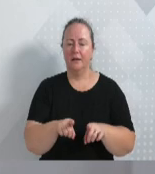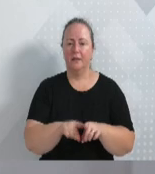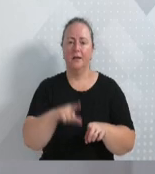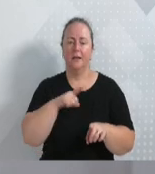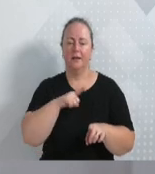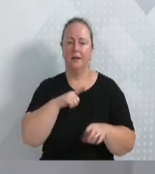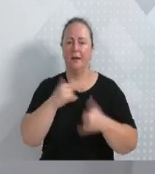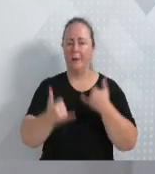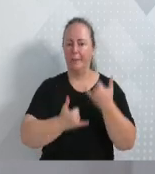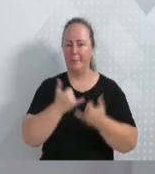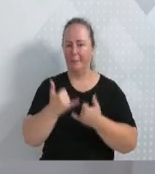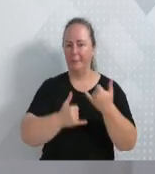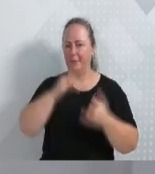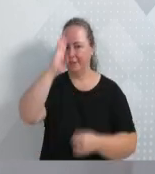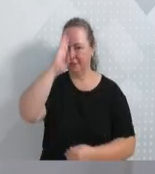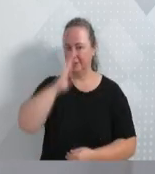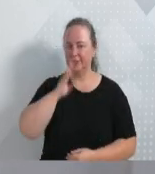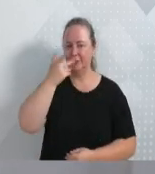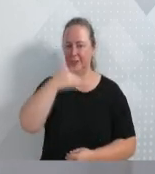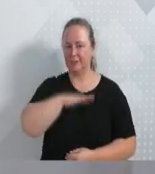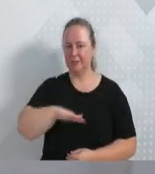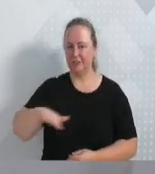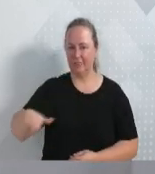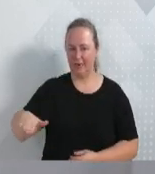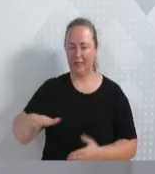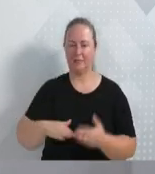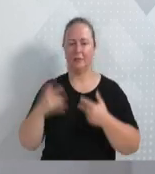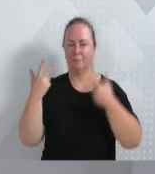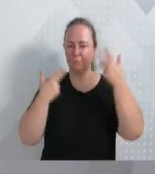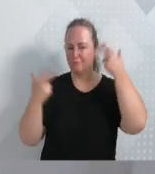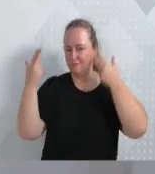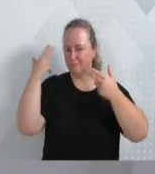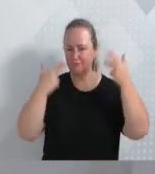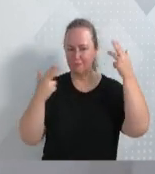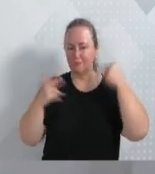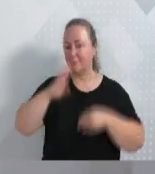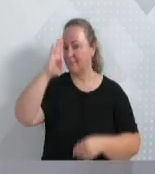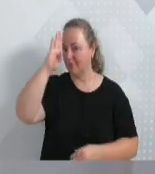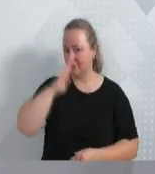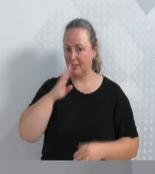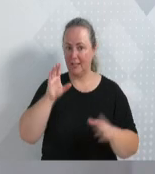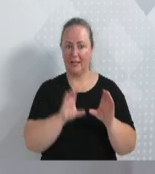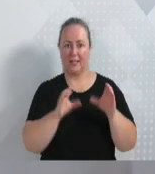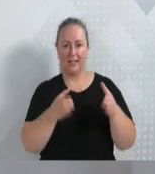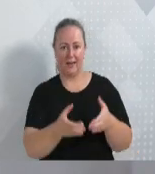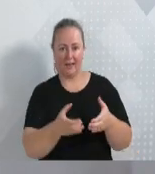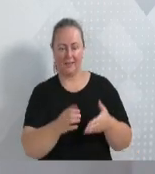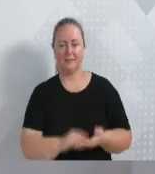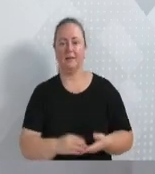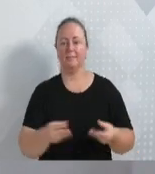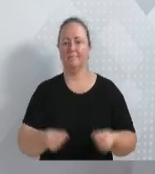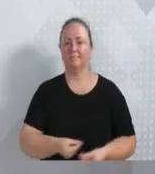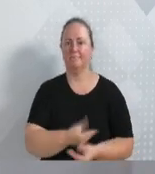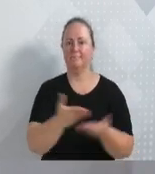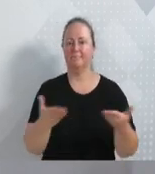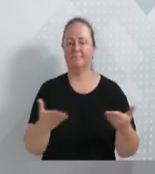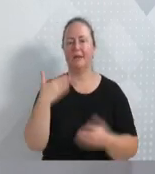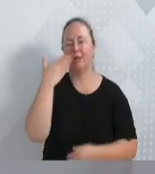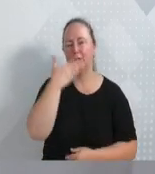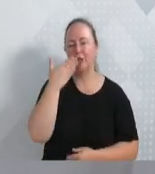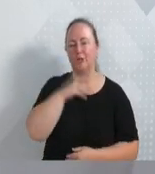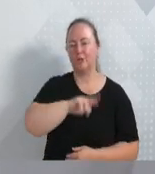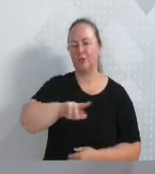infláveis gratuitamente para as crianças, cortes de cabelo, também gratuitos para a comunidade, distribuição de guloseimas,